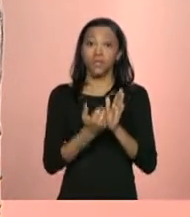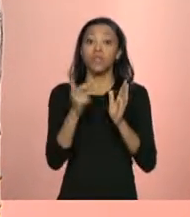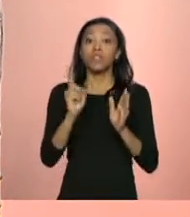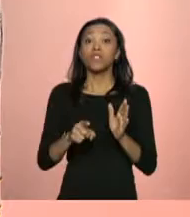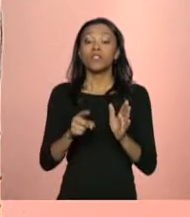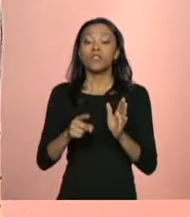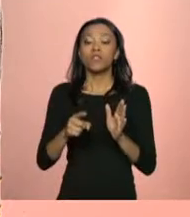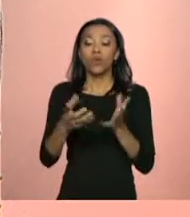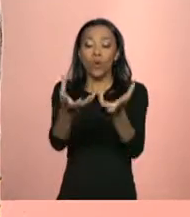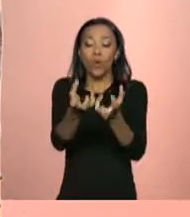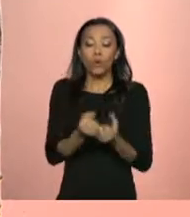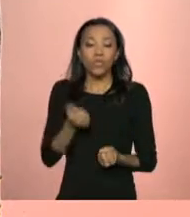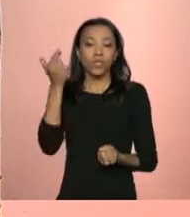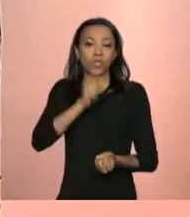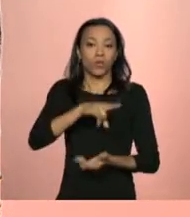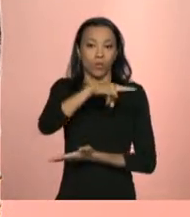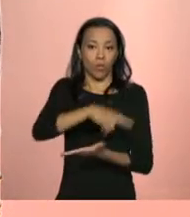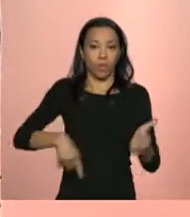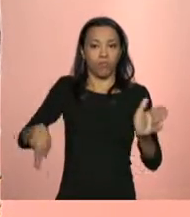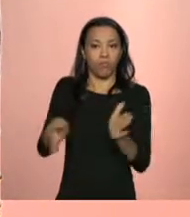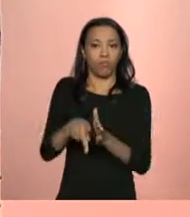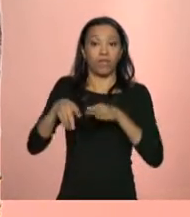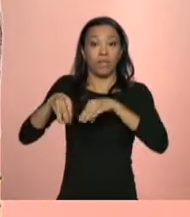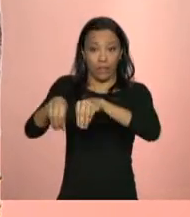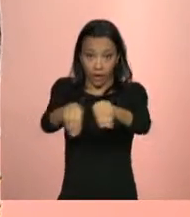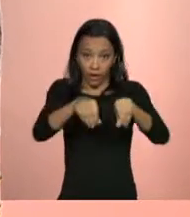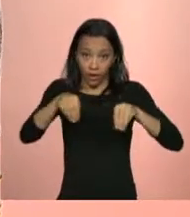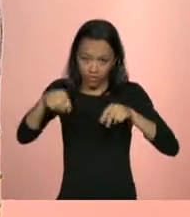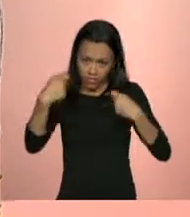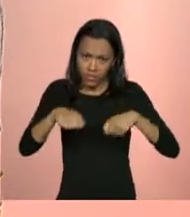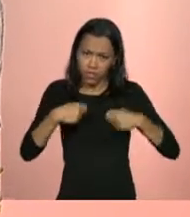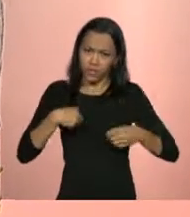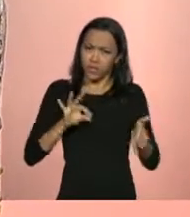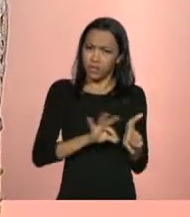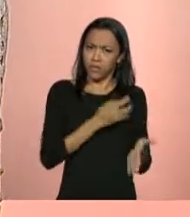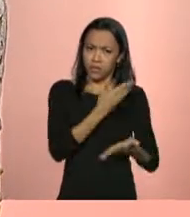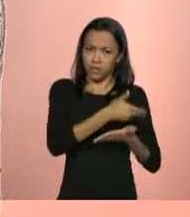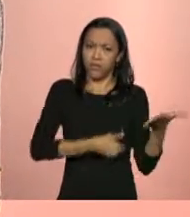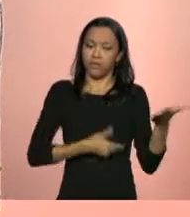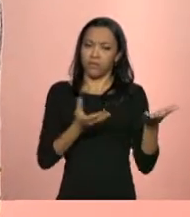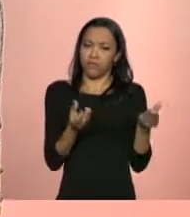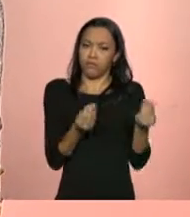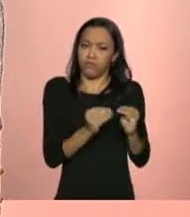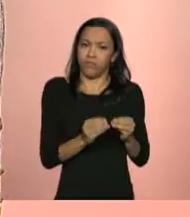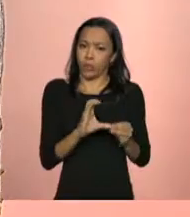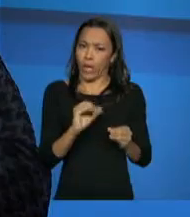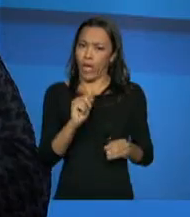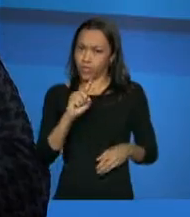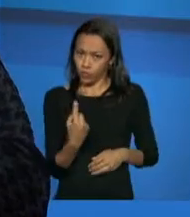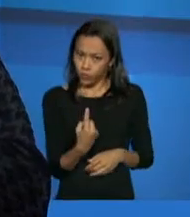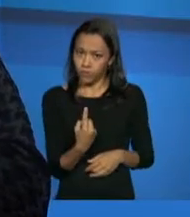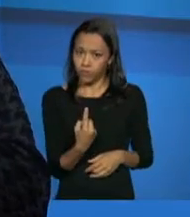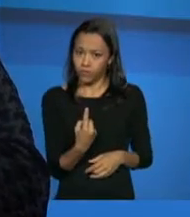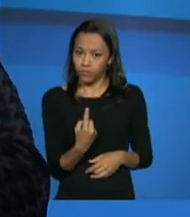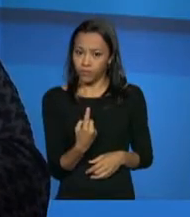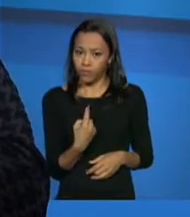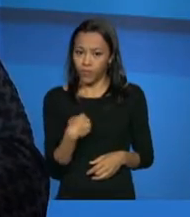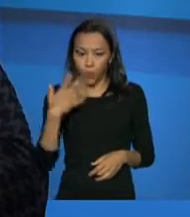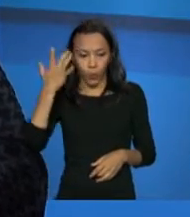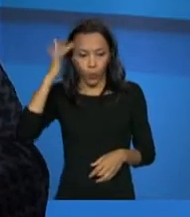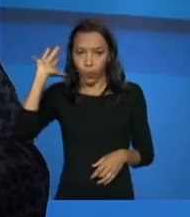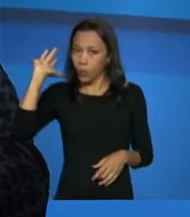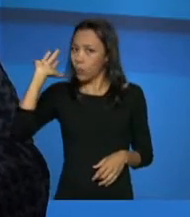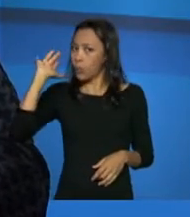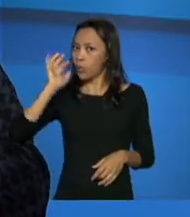papel passada limpo, exige a inscrição no Cadastro Único? Não vou saber te responder, porque